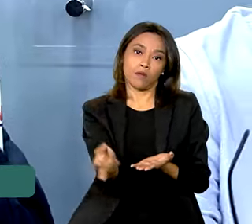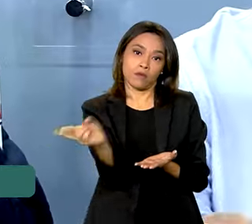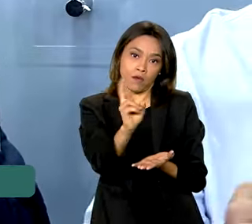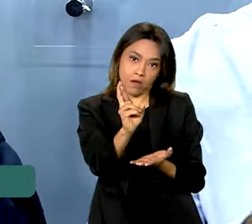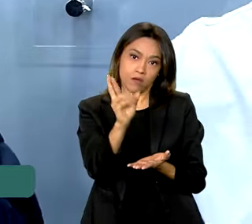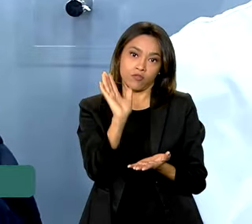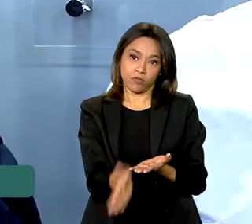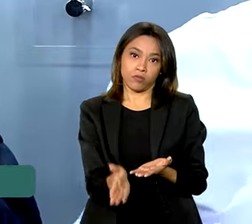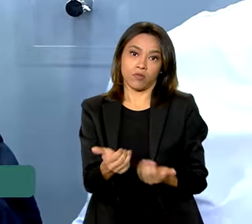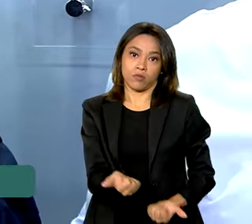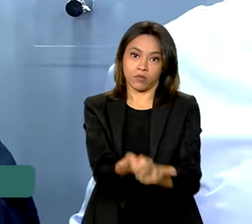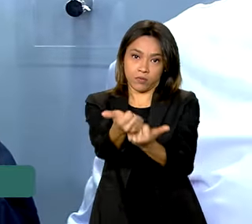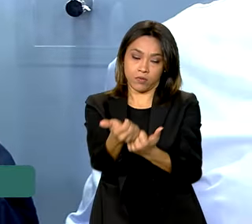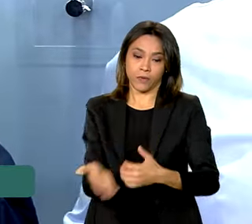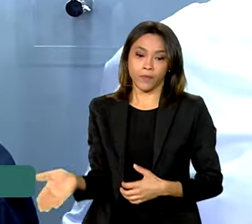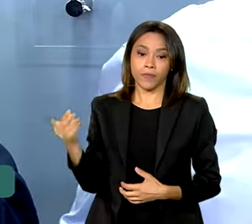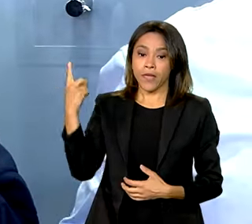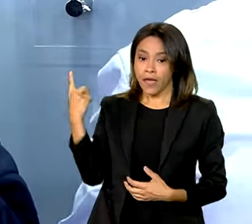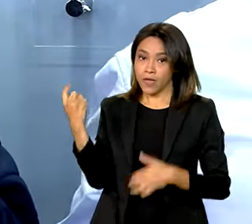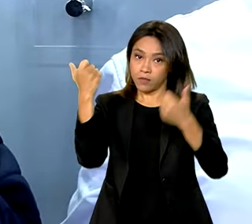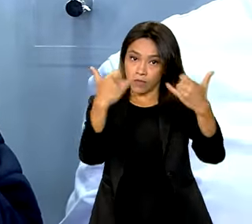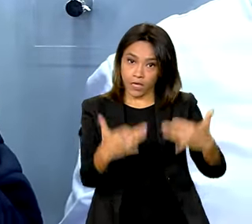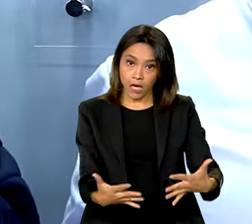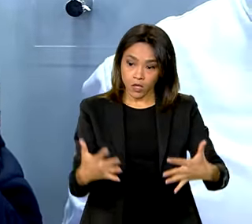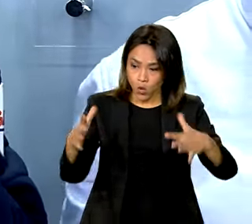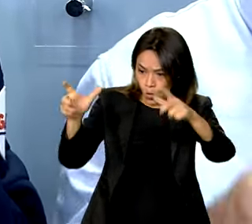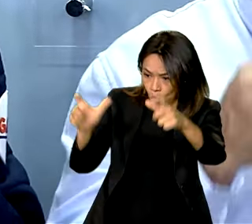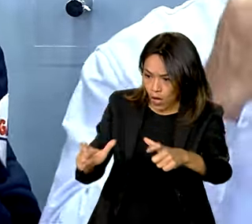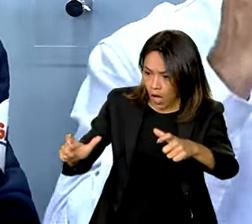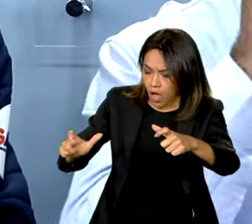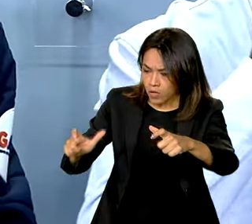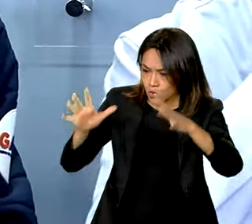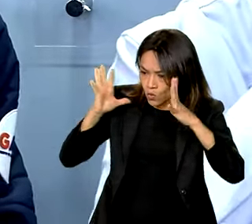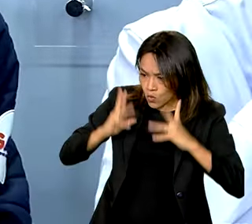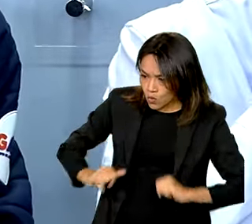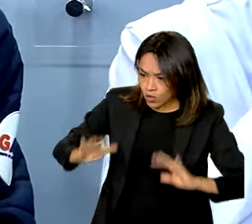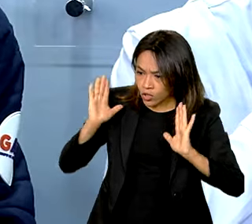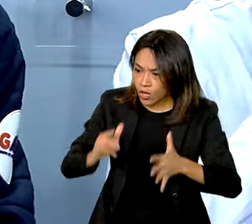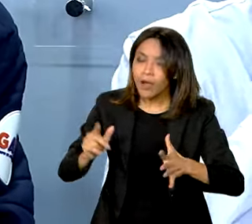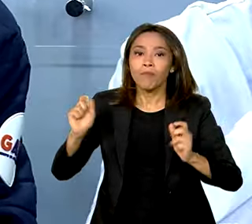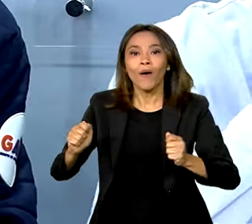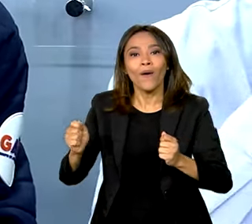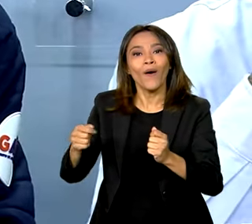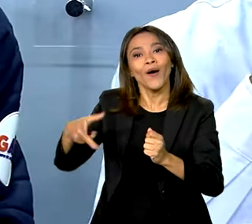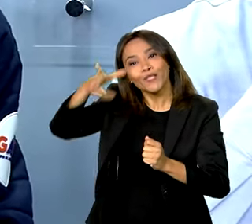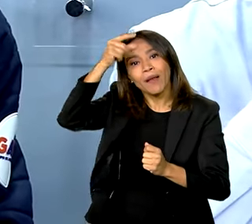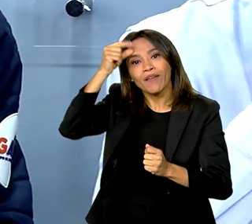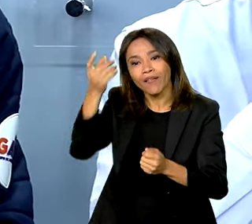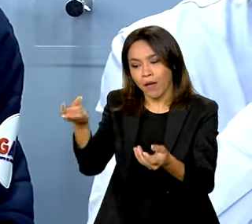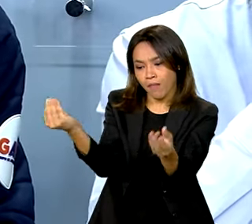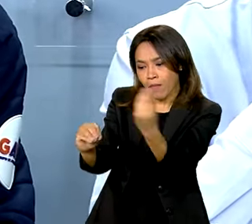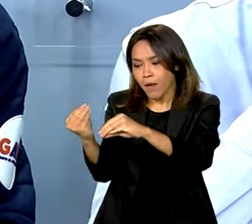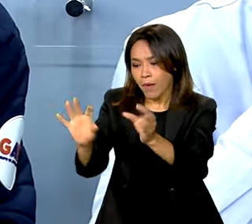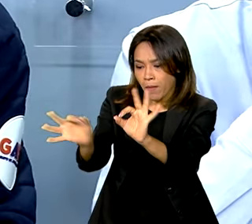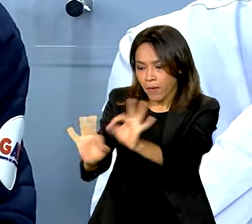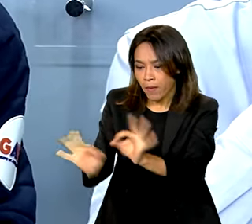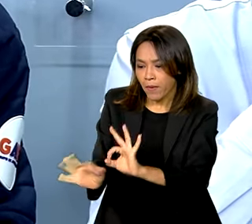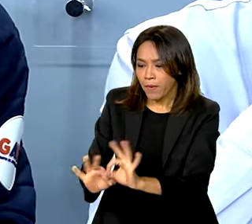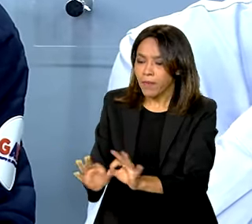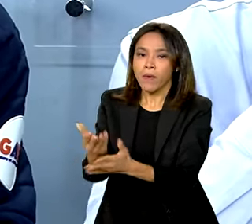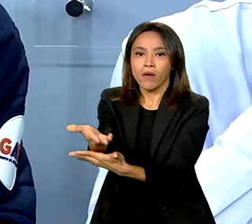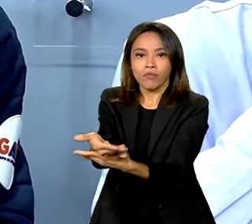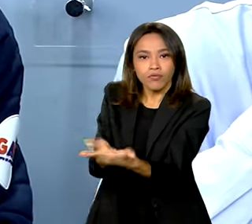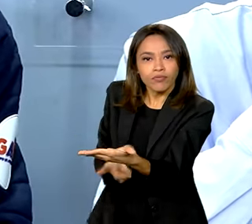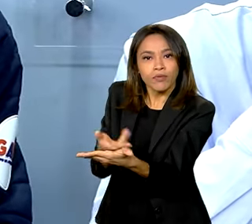Um bairro já está em condições de limpar, pode fazer o plano de trabalho daquele bairro. E a gente, o governo do presidente Lula,